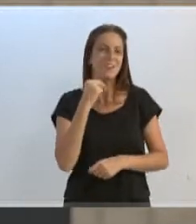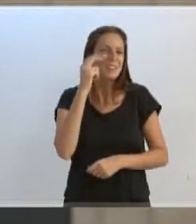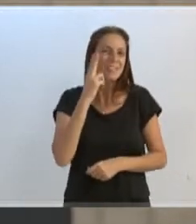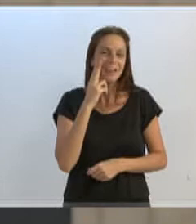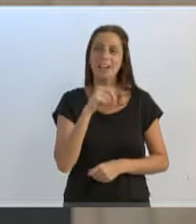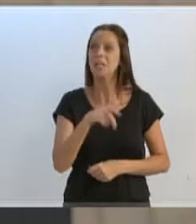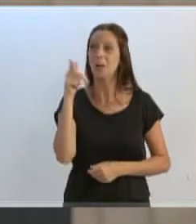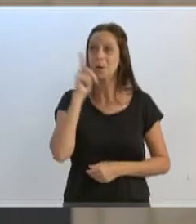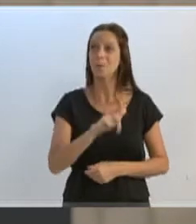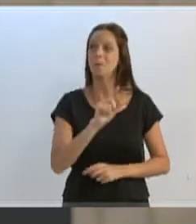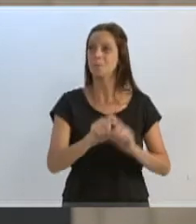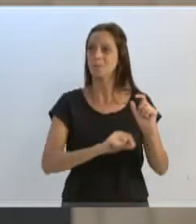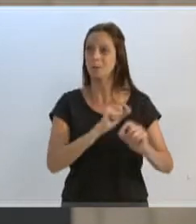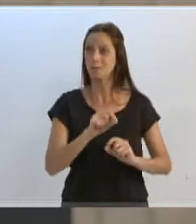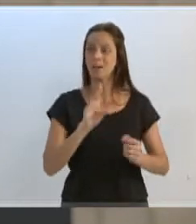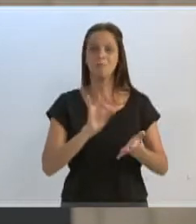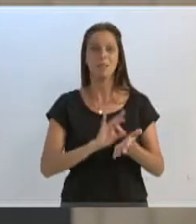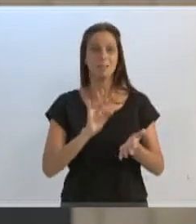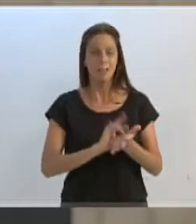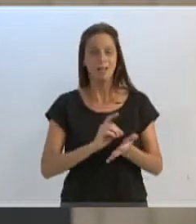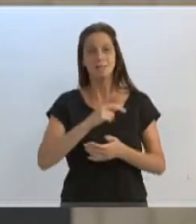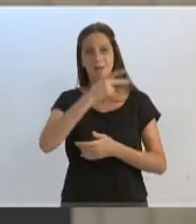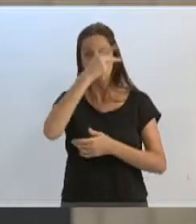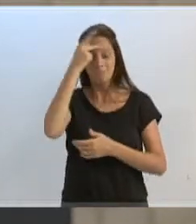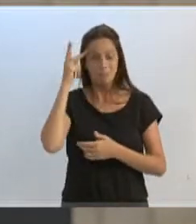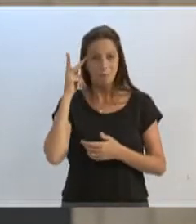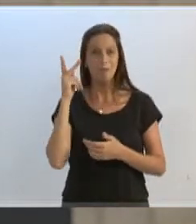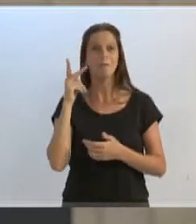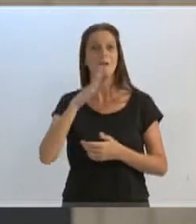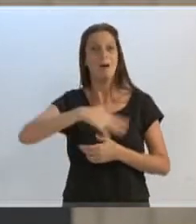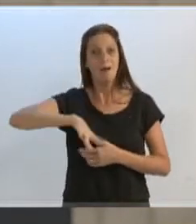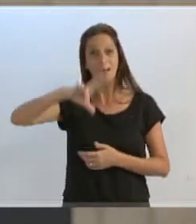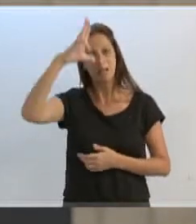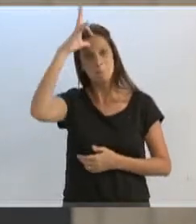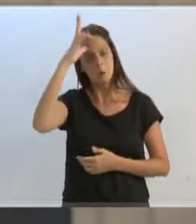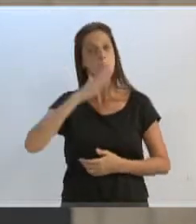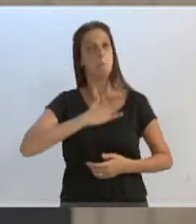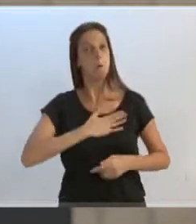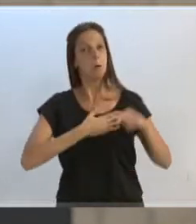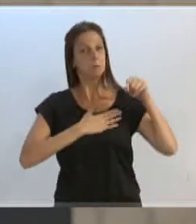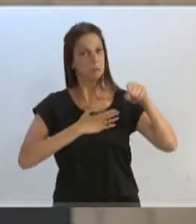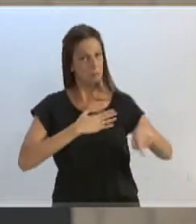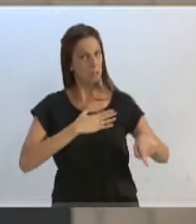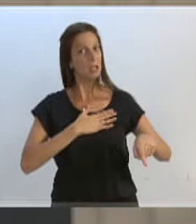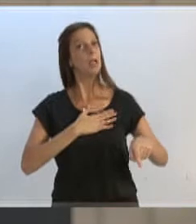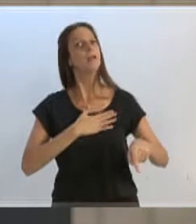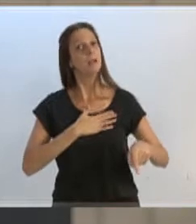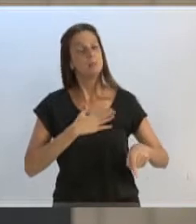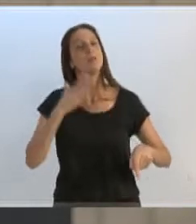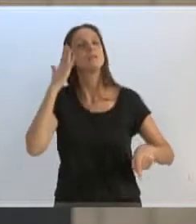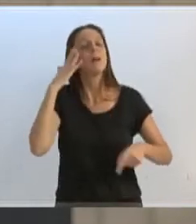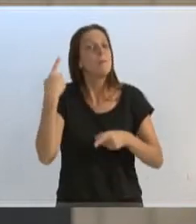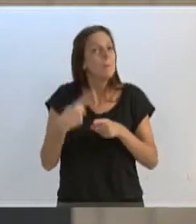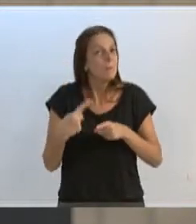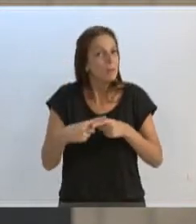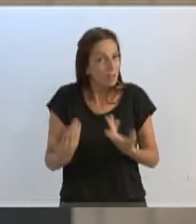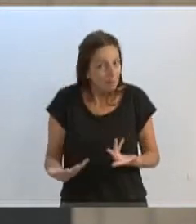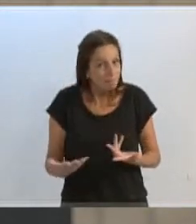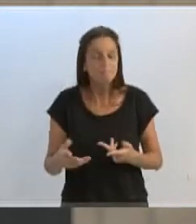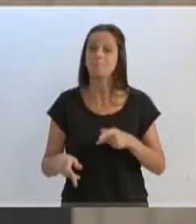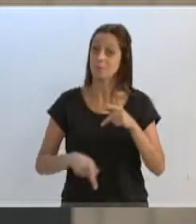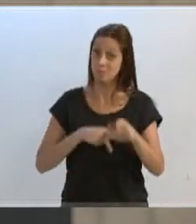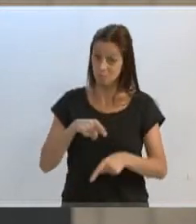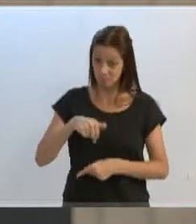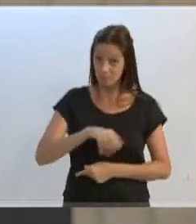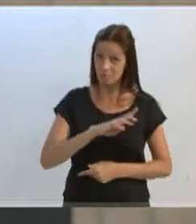conquistou o vereadorismo mental, a simpatia do povo alemão, da Vila Itopava. Sabe por quê? Porque o povo de